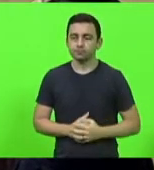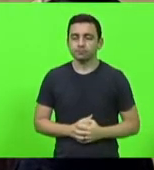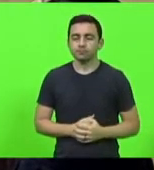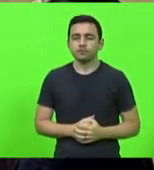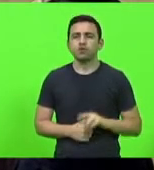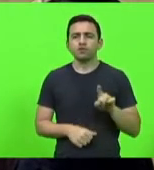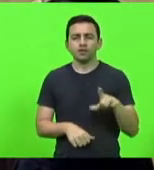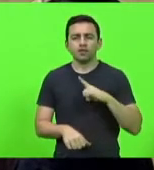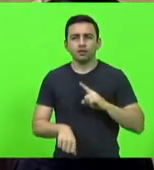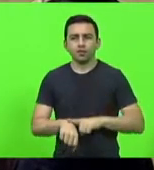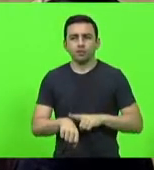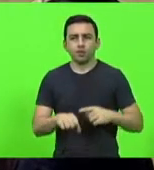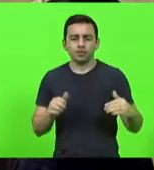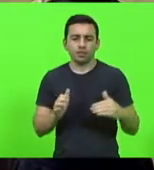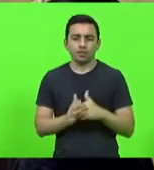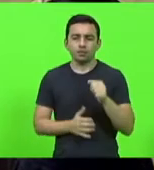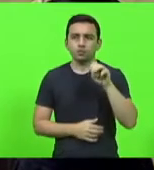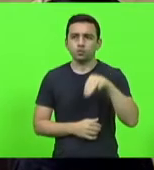Excelência, será dez minutos, deputada.